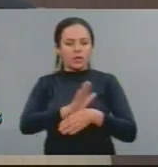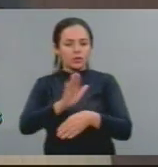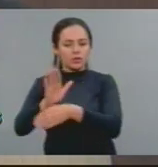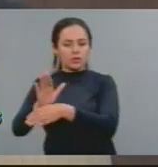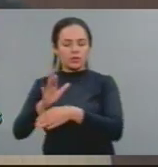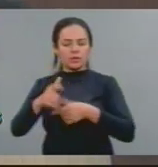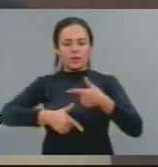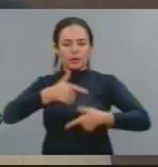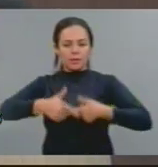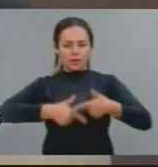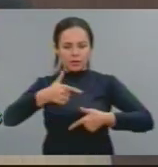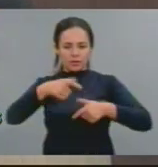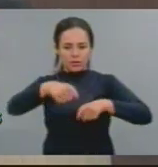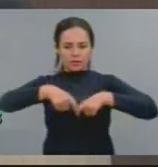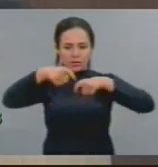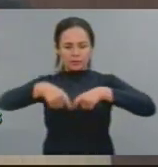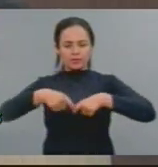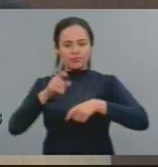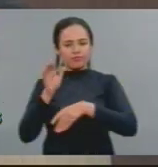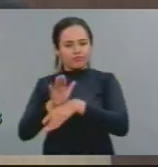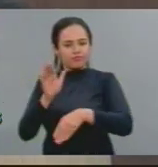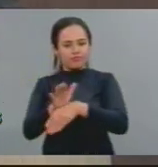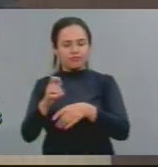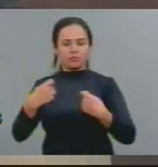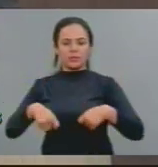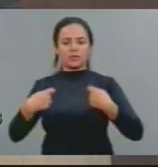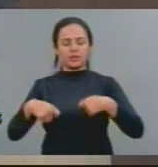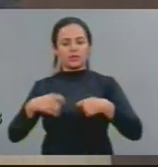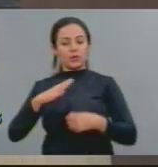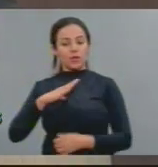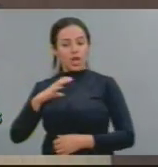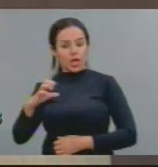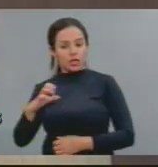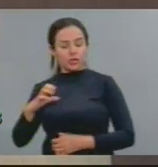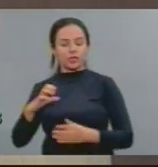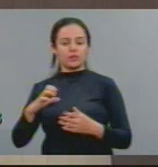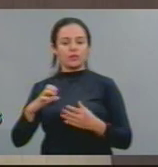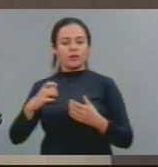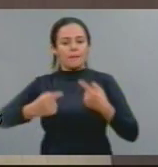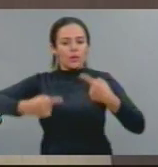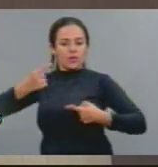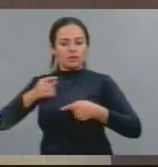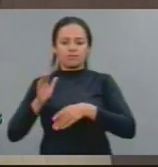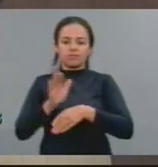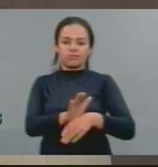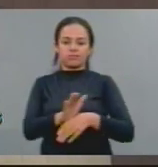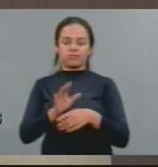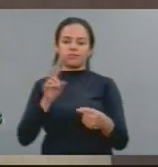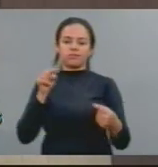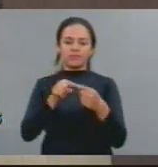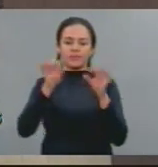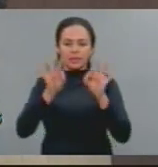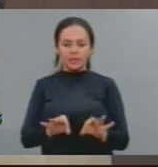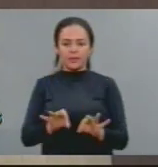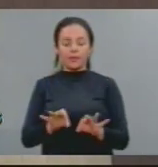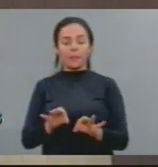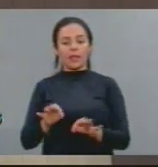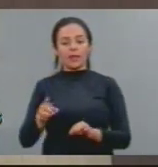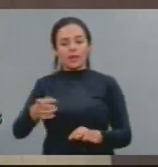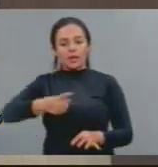nosso dever ético-político, é nossa opção de vida. E sempre